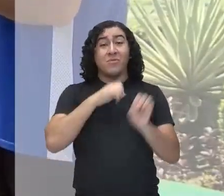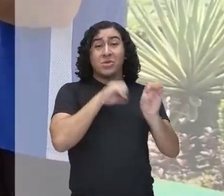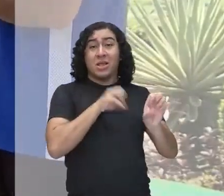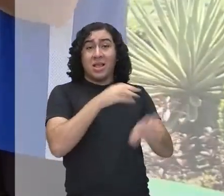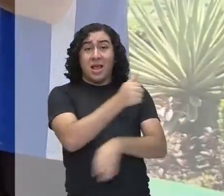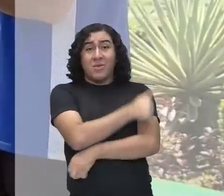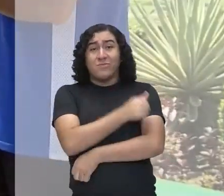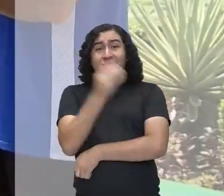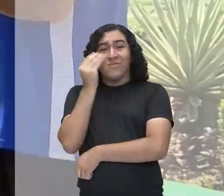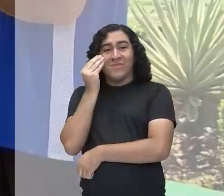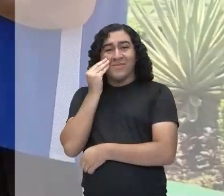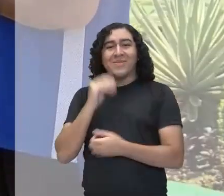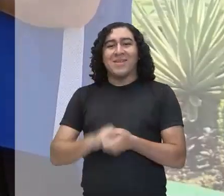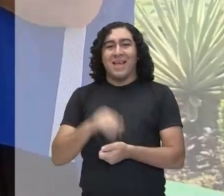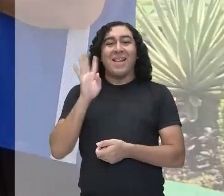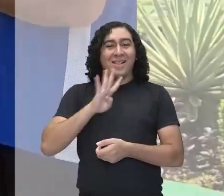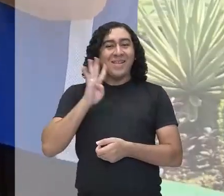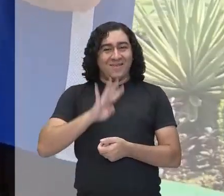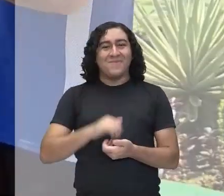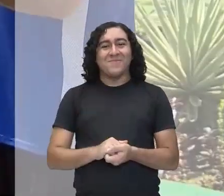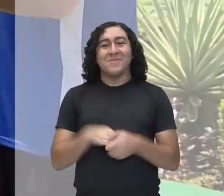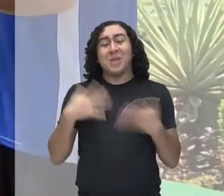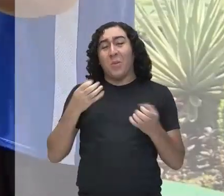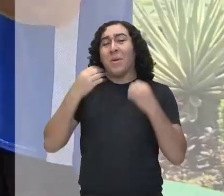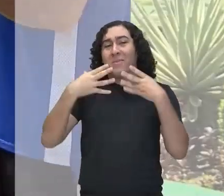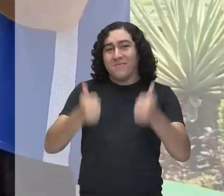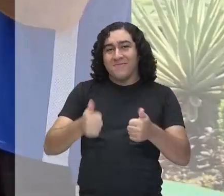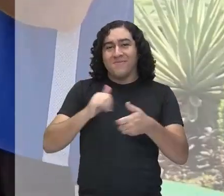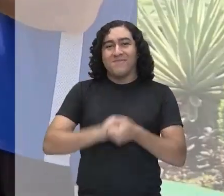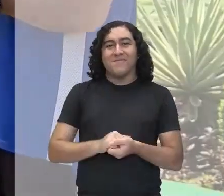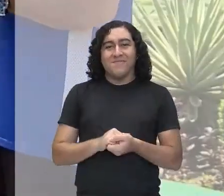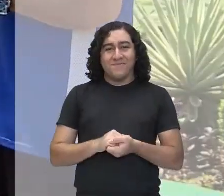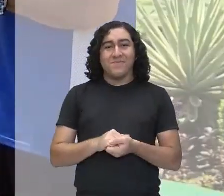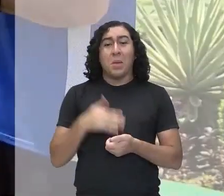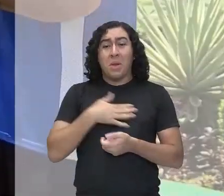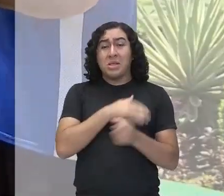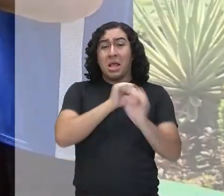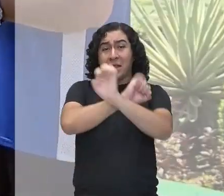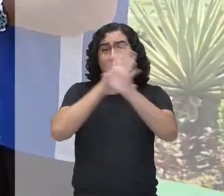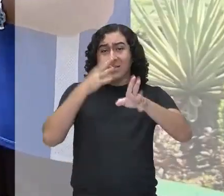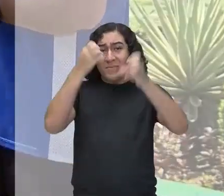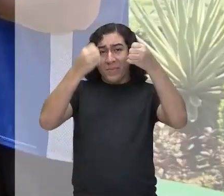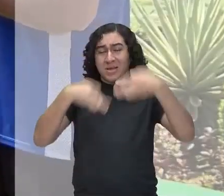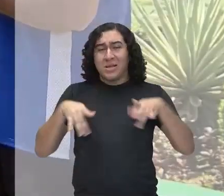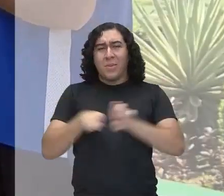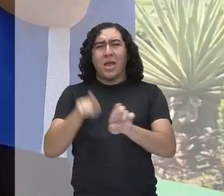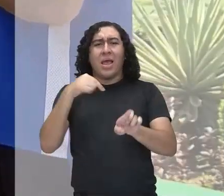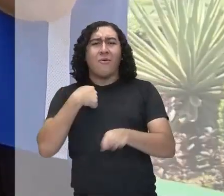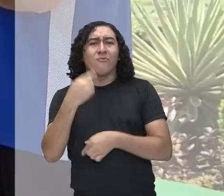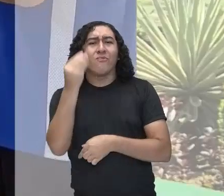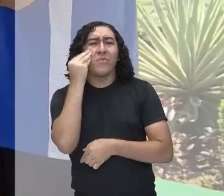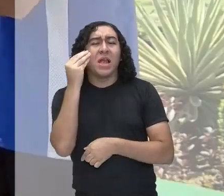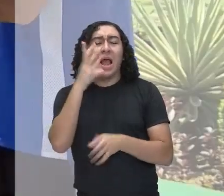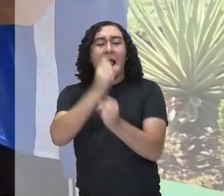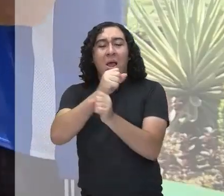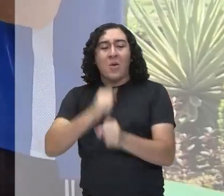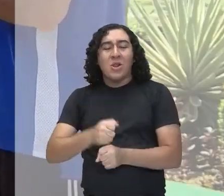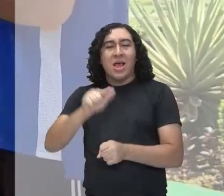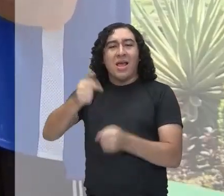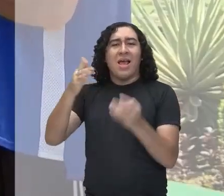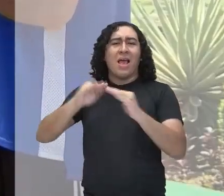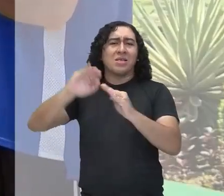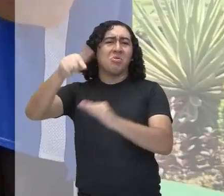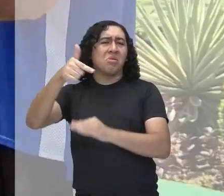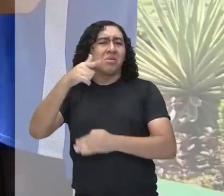alunos. Ah, é? Exatamente. Legal, legal! Então tá bom, já deu pra dar uma esclarecida, e eu vou tentar fazer esse cálculo em um outro